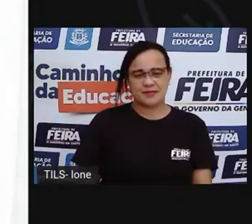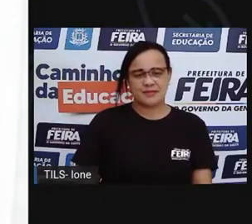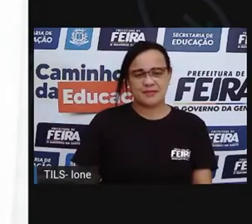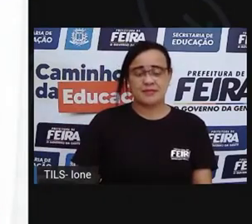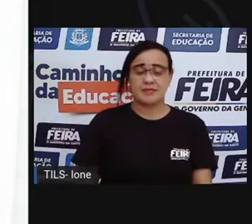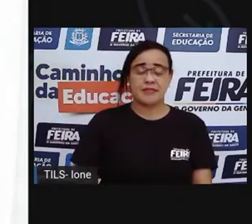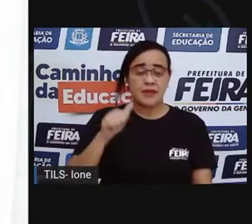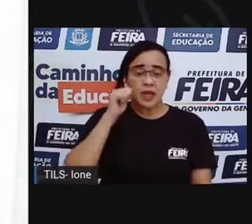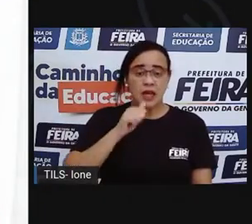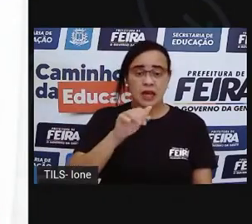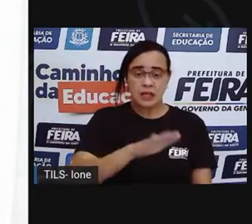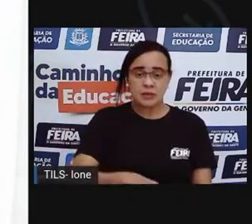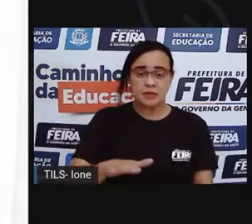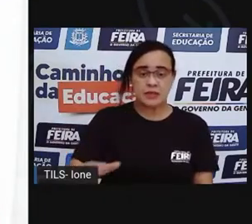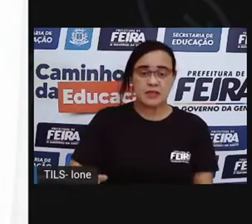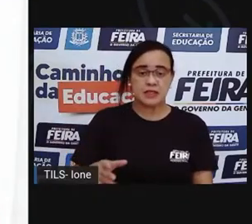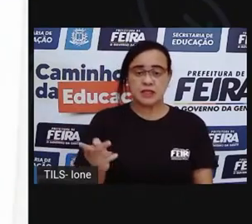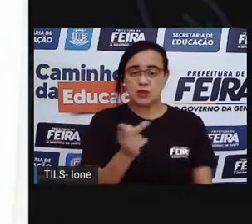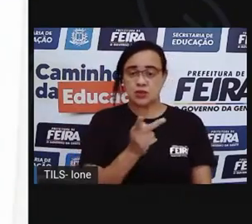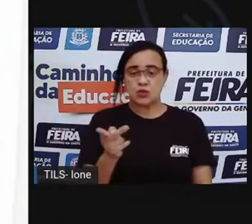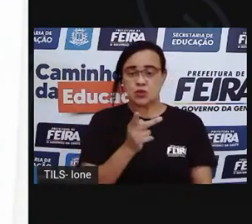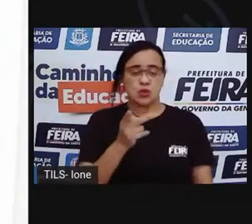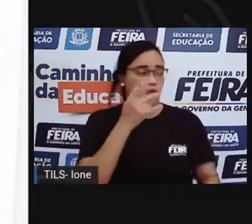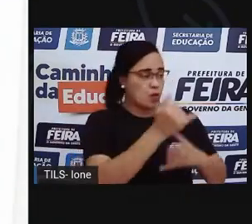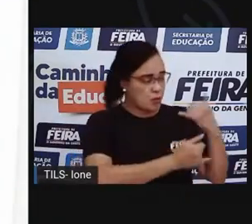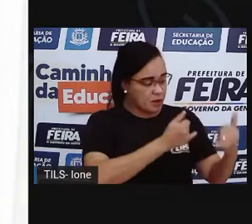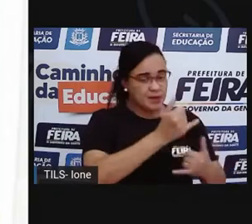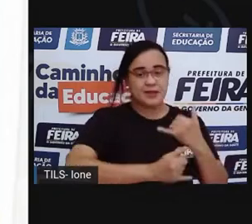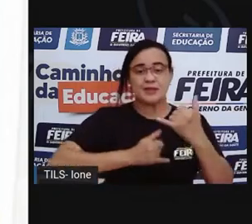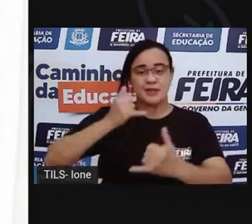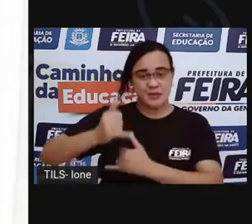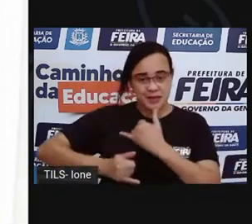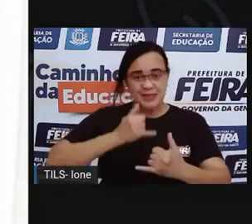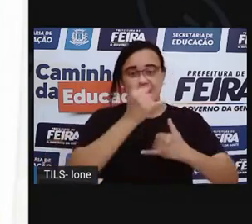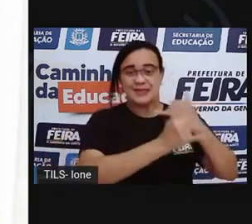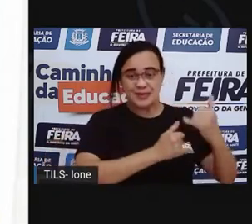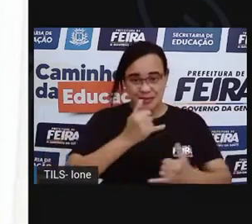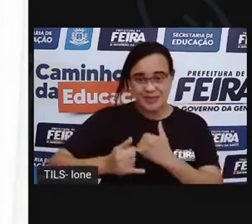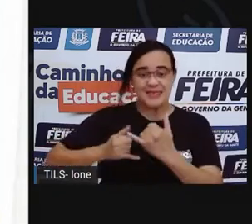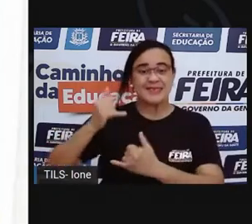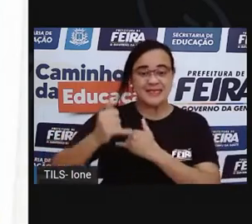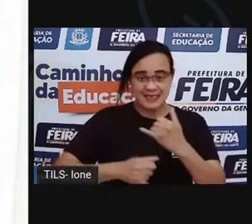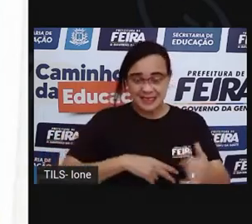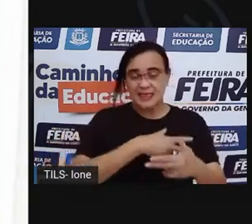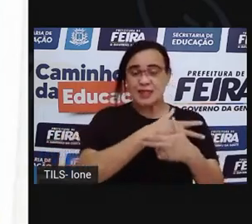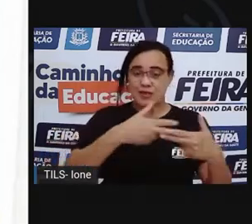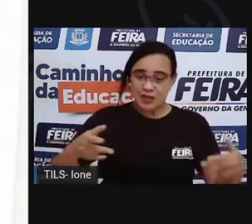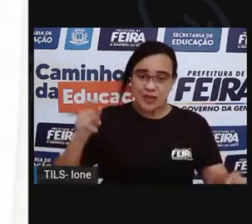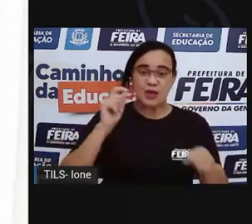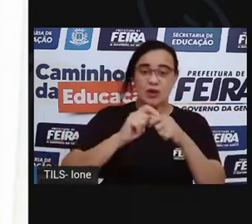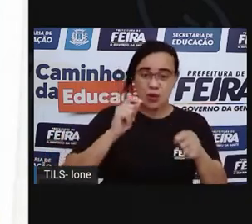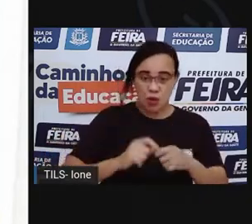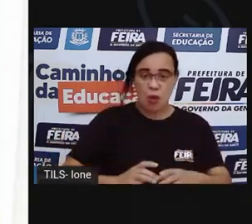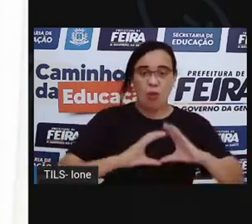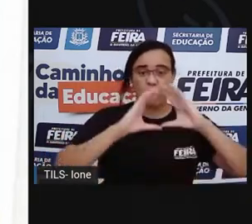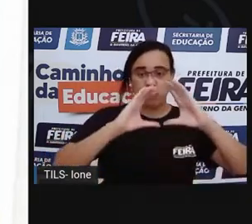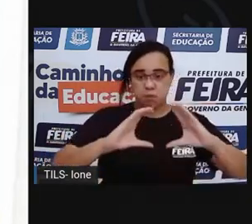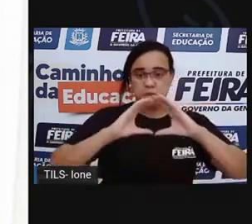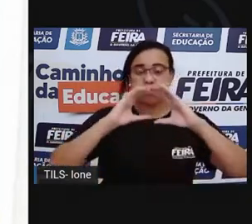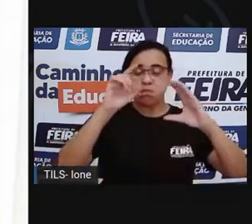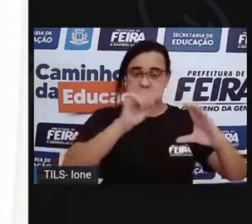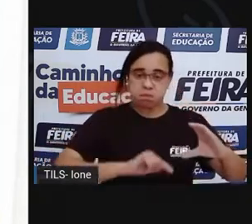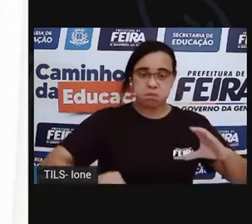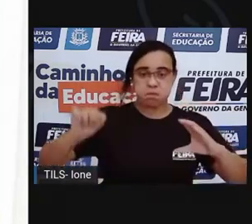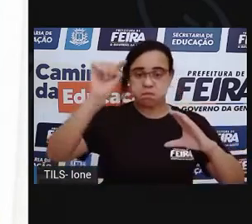Cecília e João estavam adorando brincar de fazer coisas redondas e chamaram sua irmã mais velha, Lili,